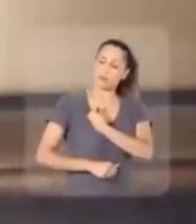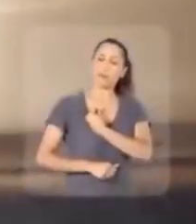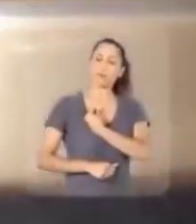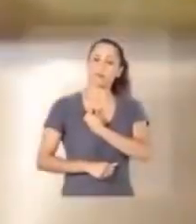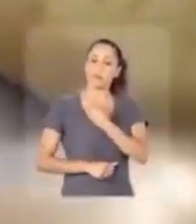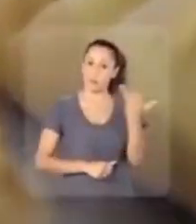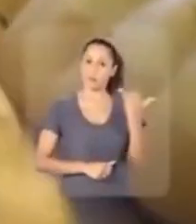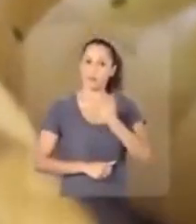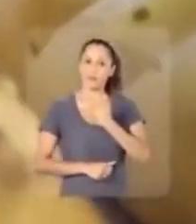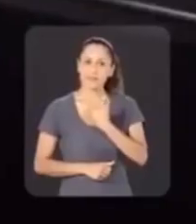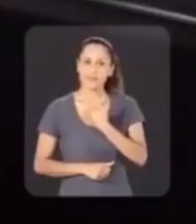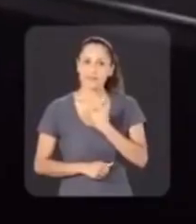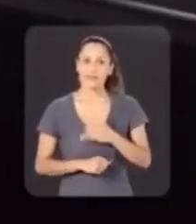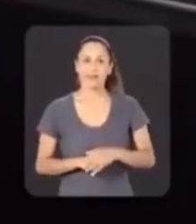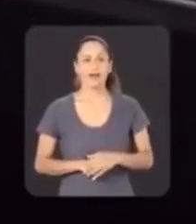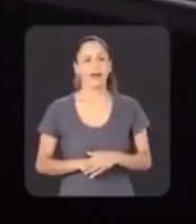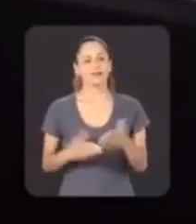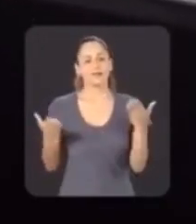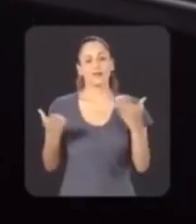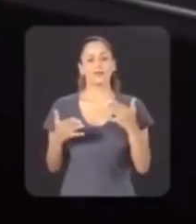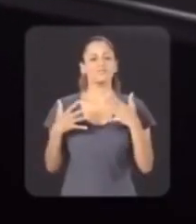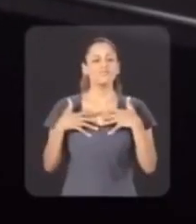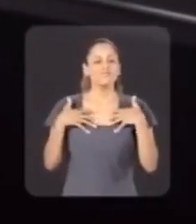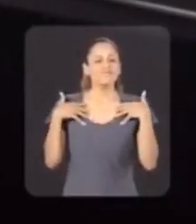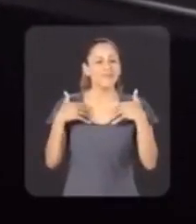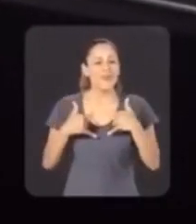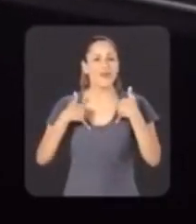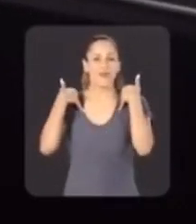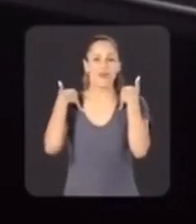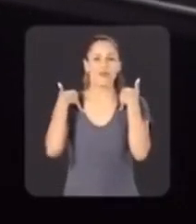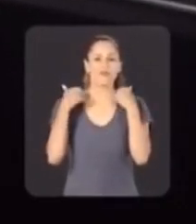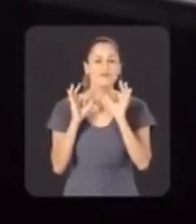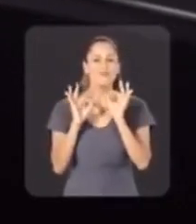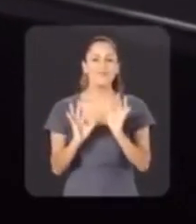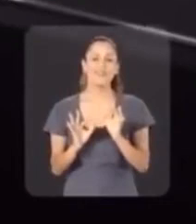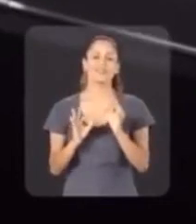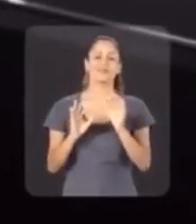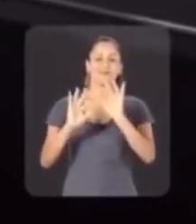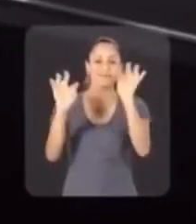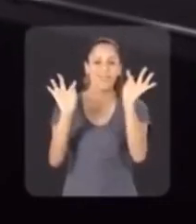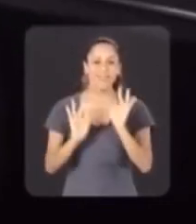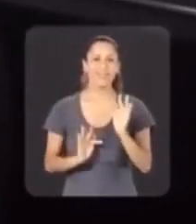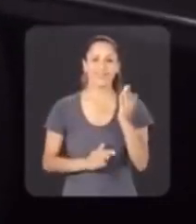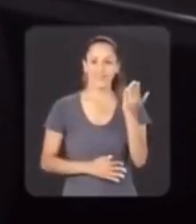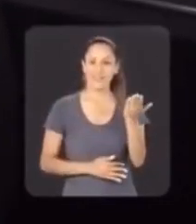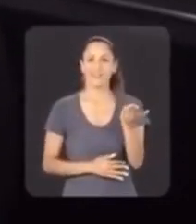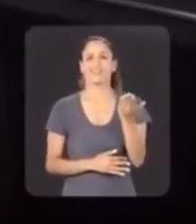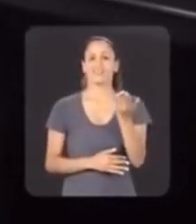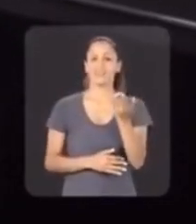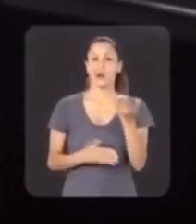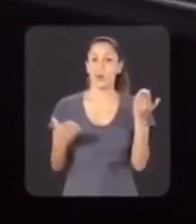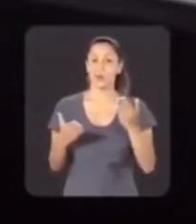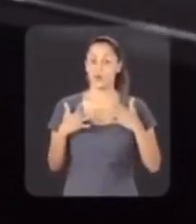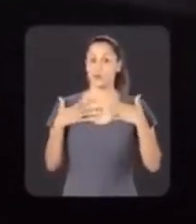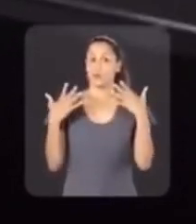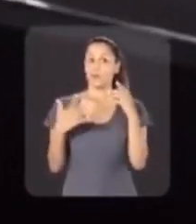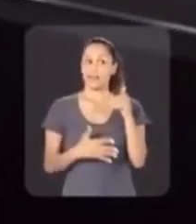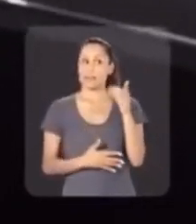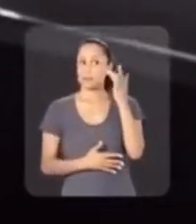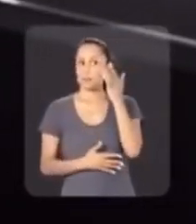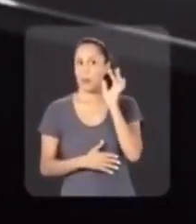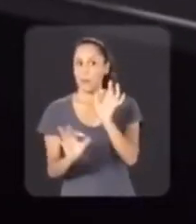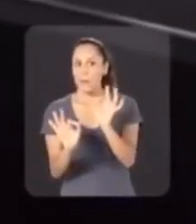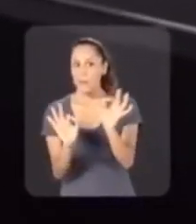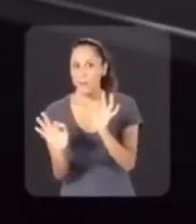foi a palavra que ela me falou. Eu tenho, assim, um orgulho enorme dele. Então eu estou muito feliz hoje, nós vamos fazer uma surpresa